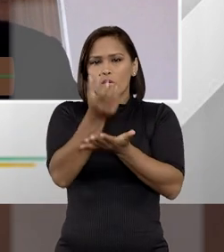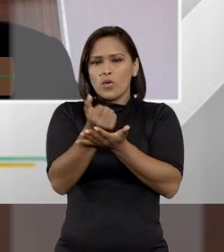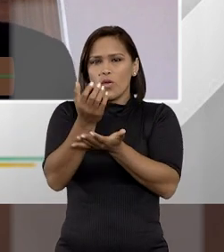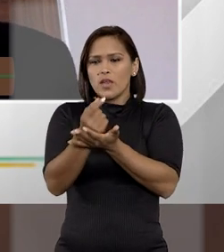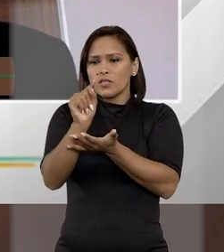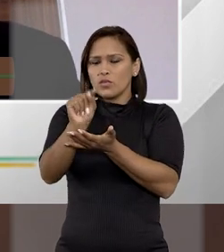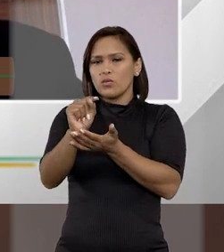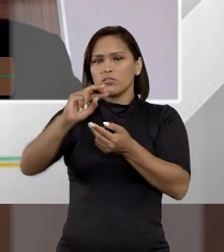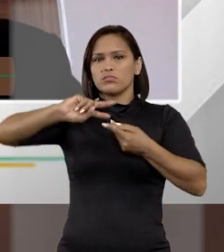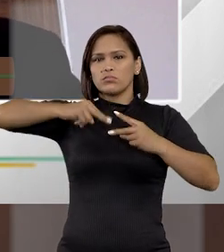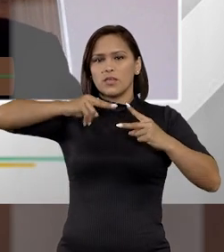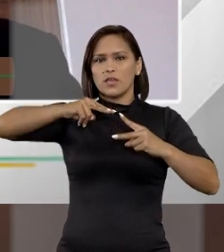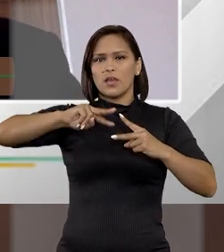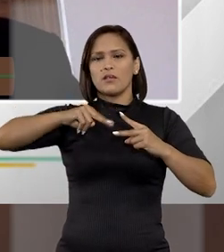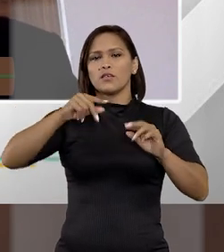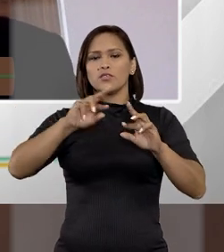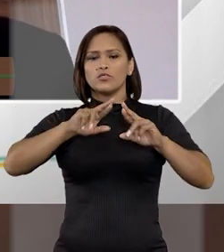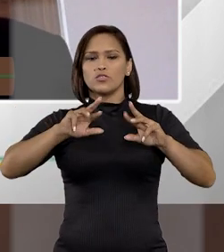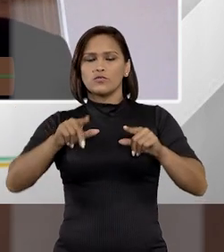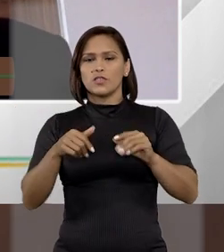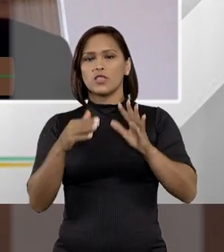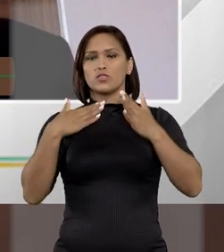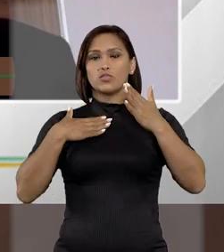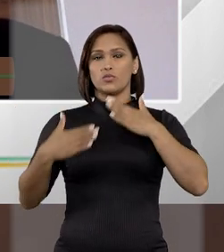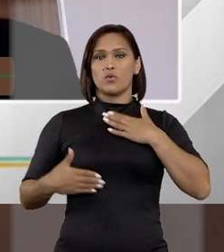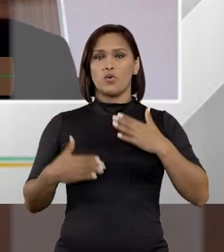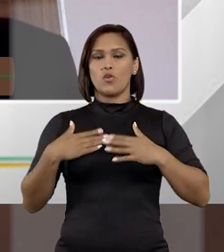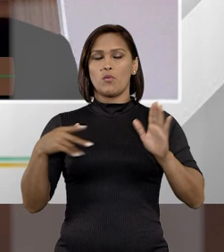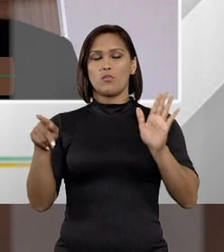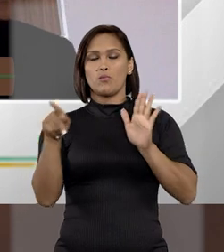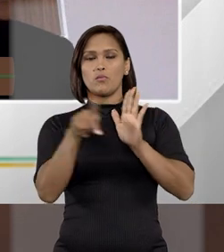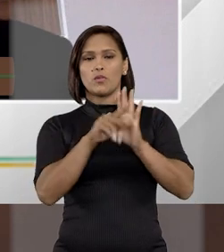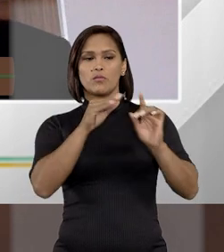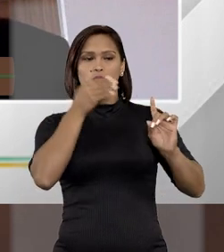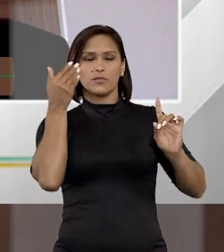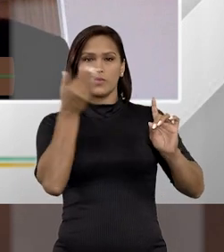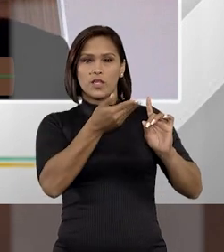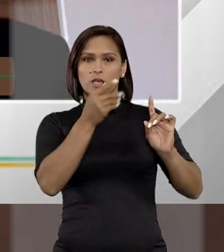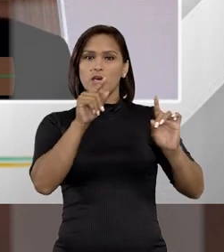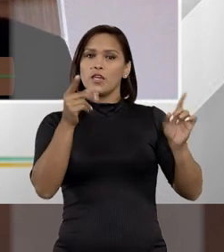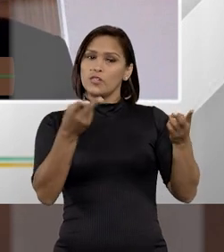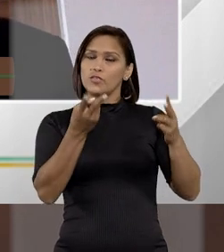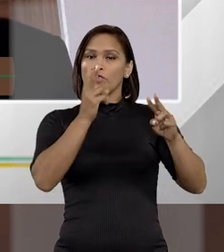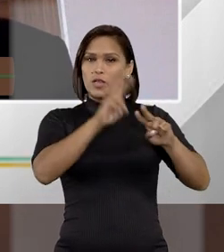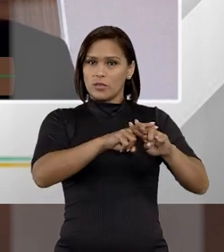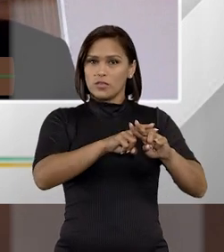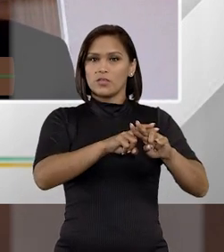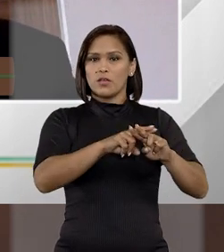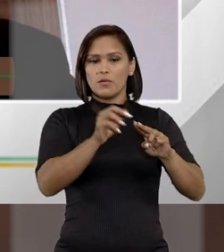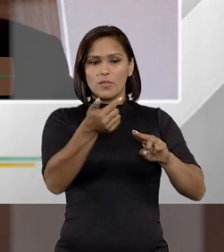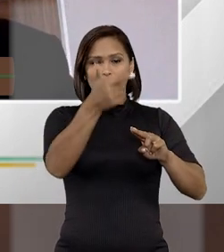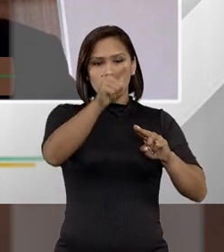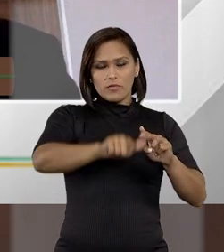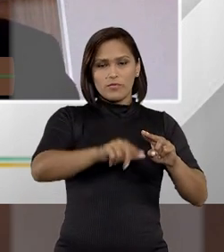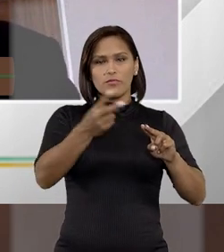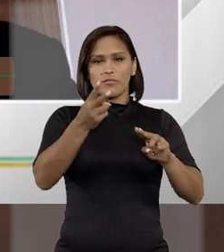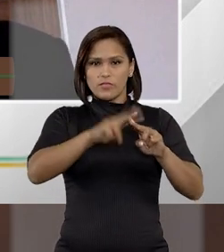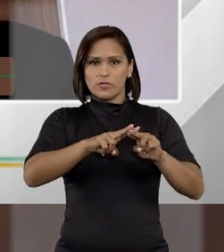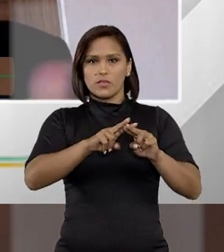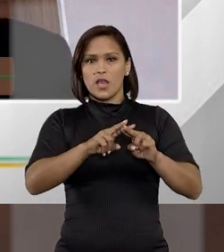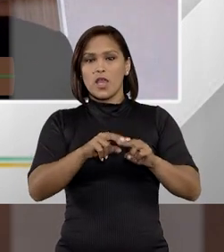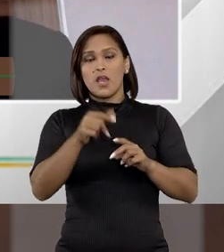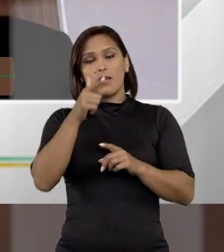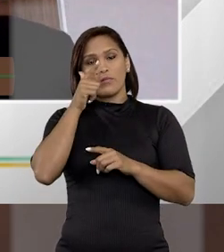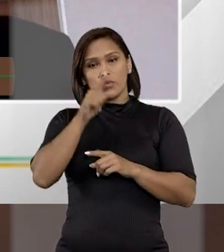colher esse material que é desprendido aí do corpo do reeducando, falando de contas, ele já está condenado para servir para uma identificação genética,